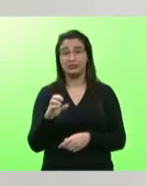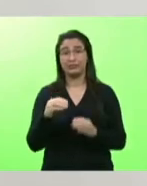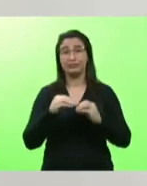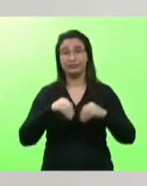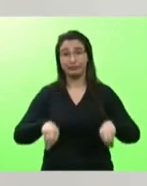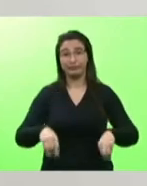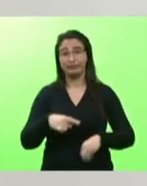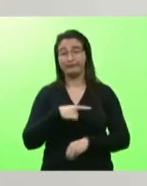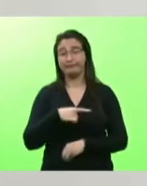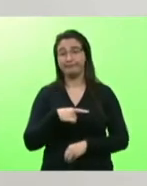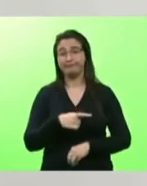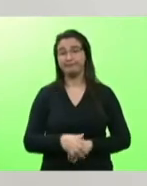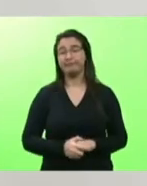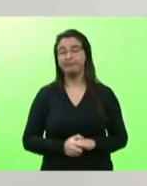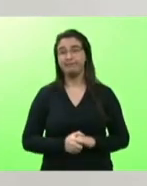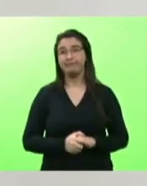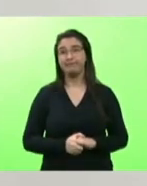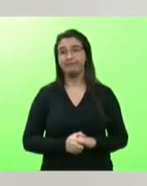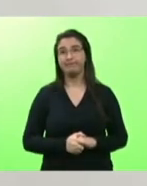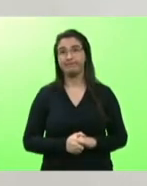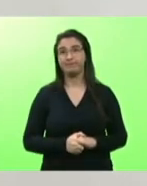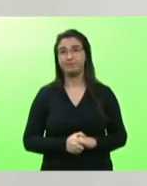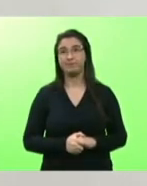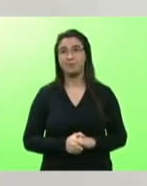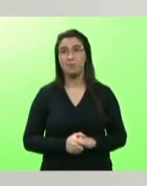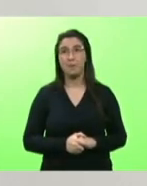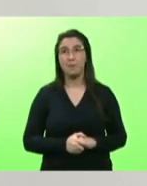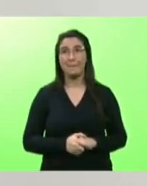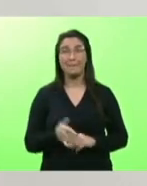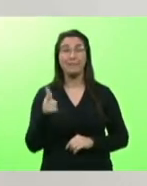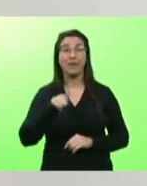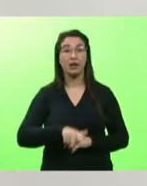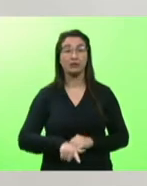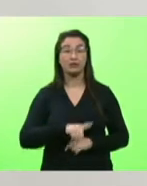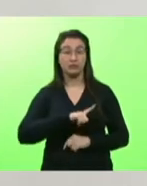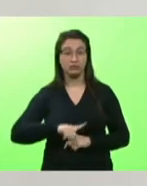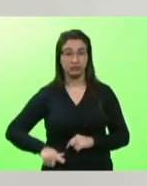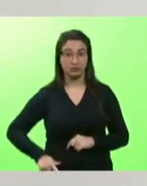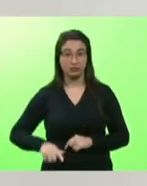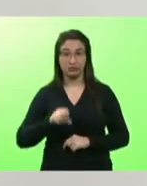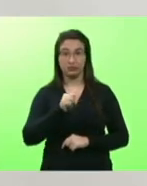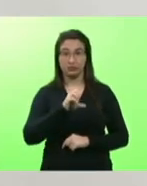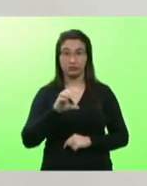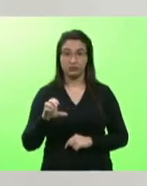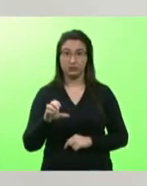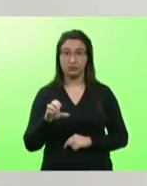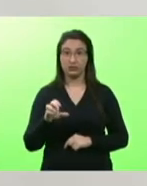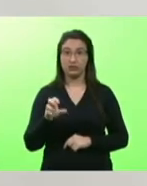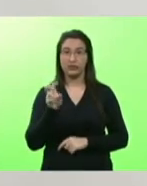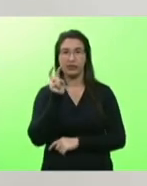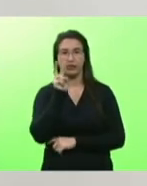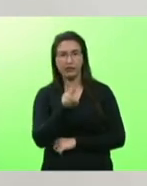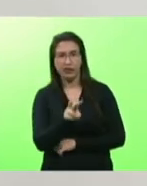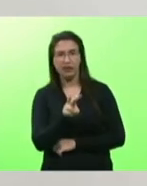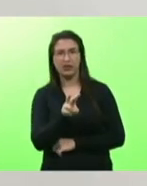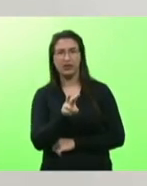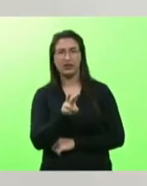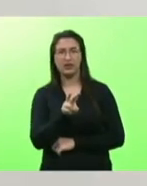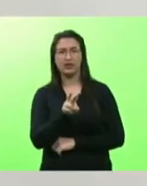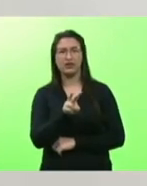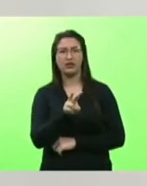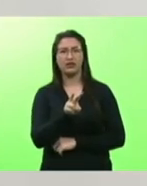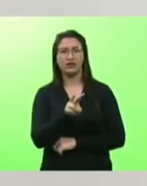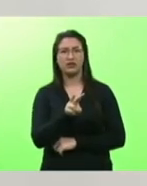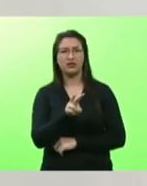tempo eu quero crer deputado Ivan que o governo de Santa Catarina vendo esta situação a